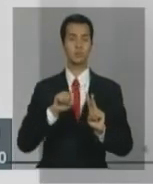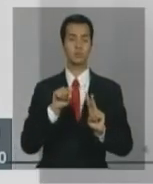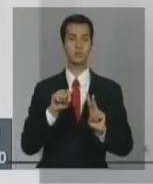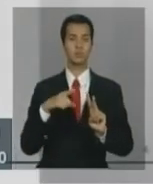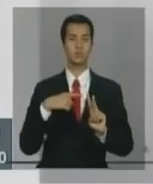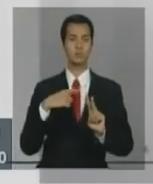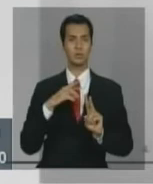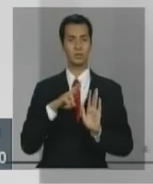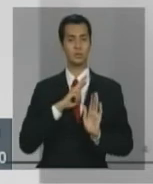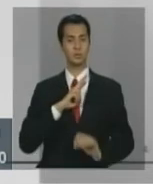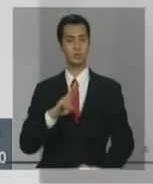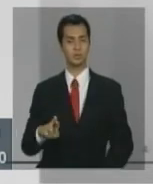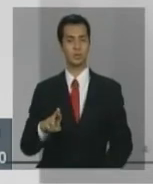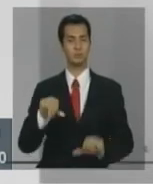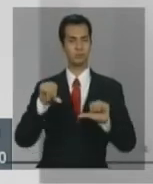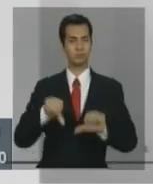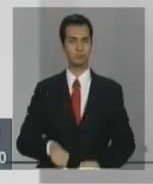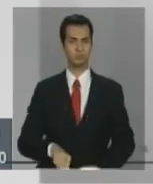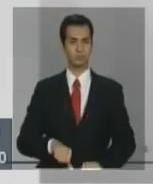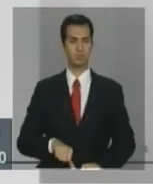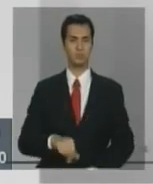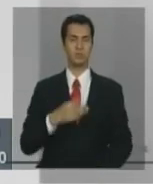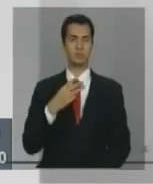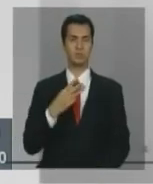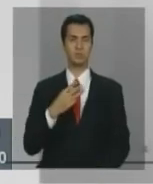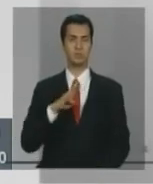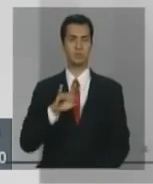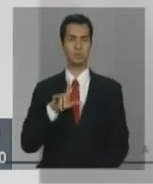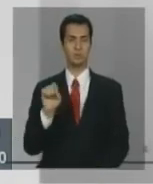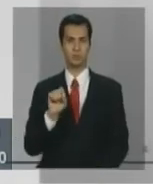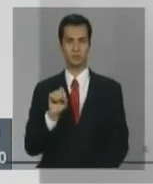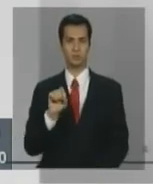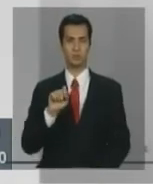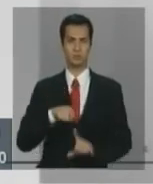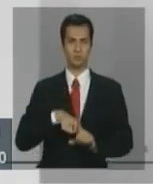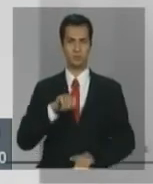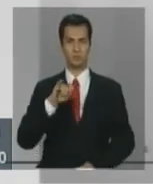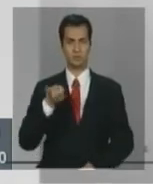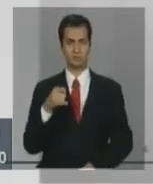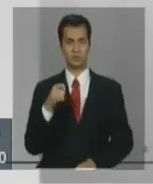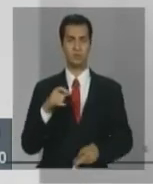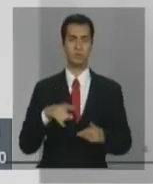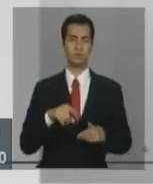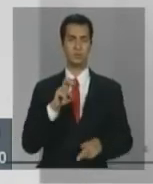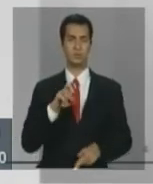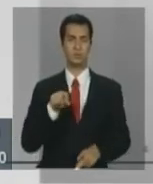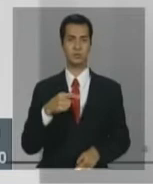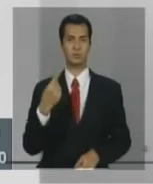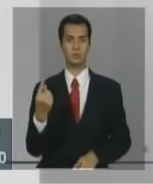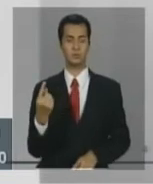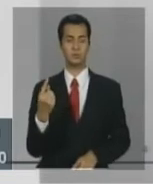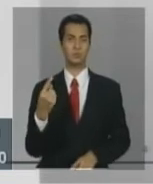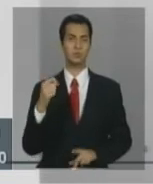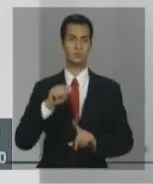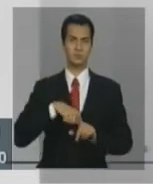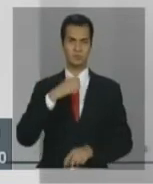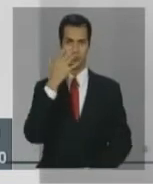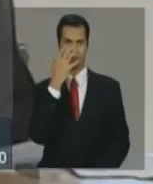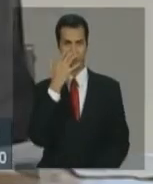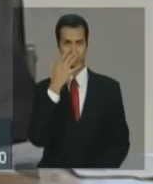janeiro e R 5,1 no mês de fevereiro. Esse resultado de R 5,1